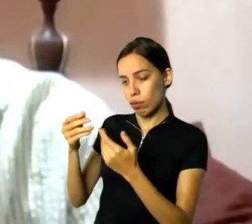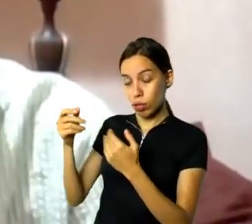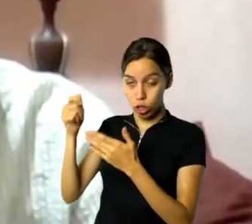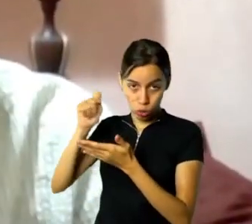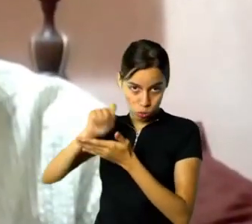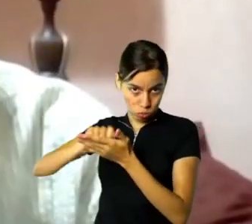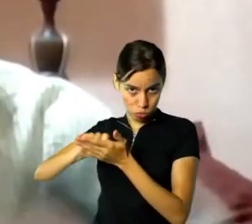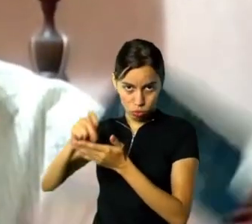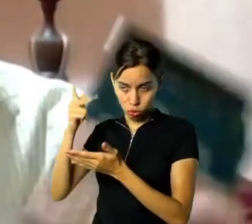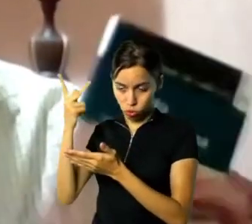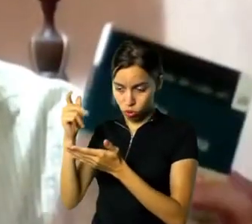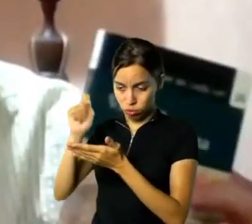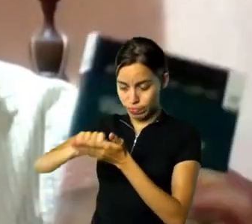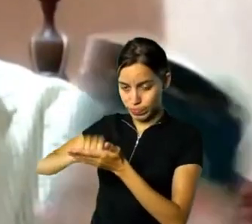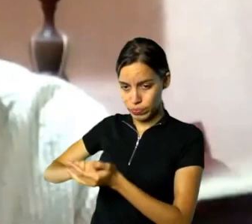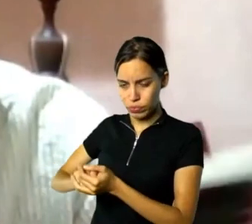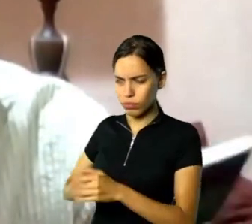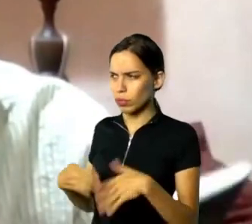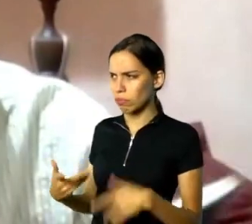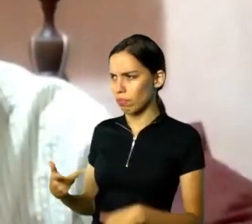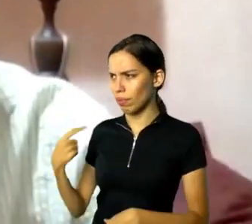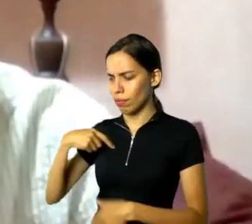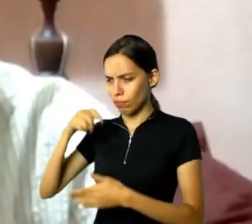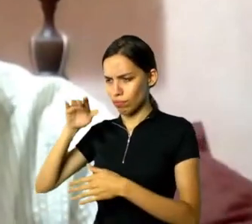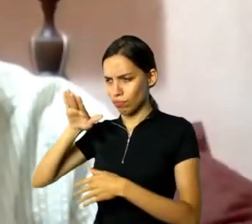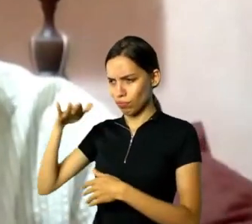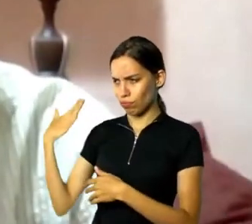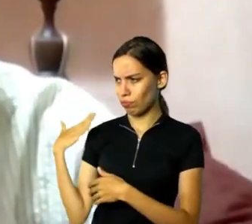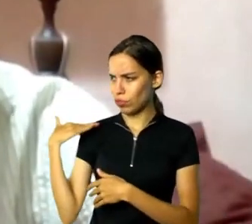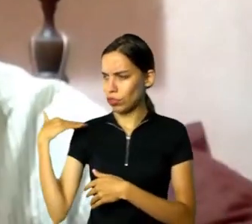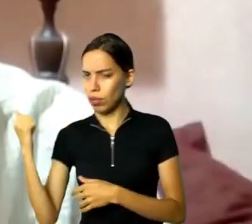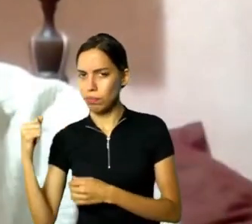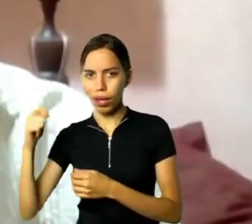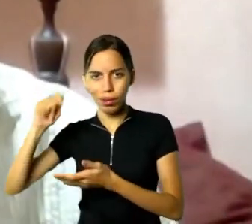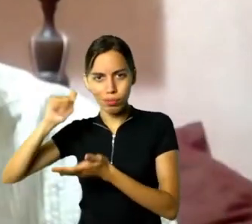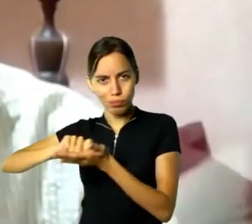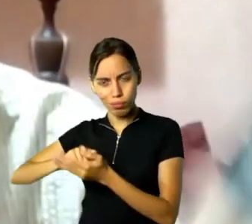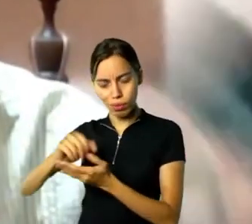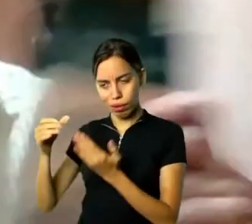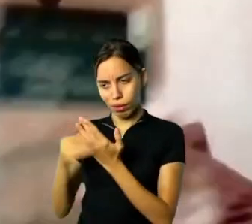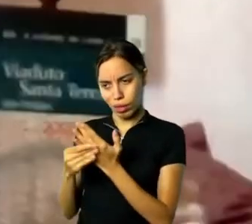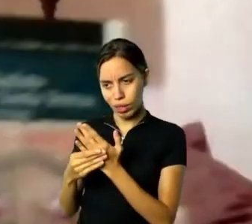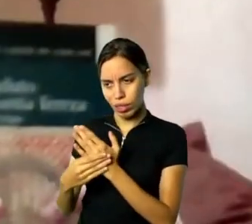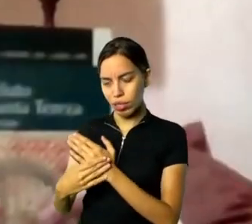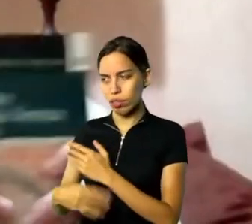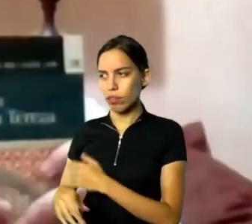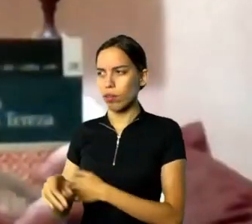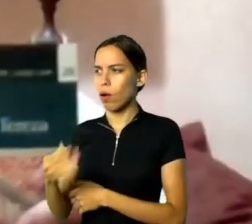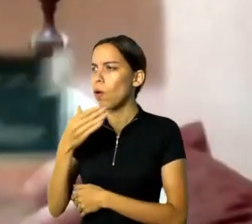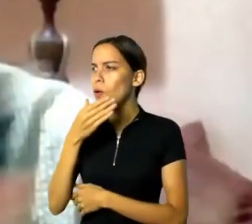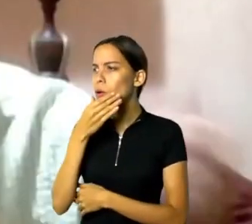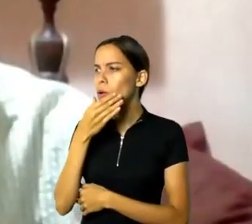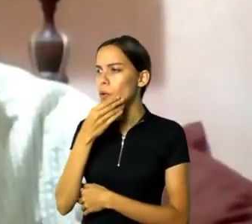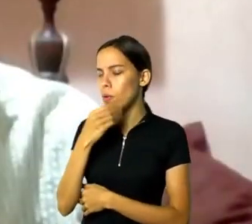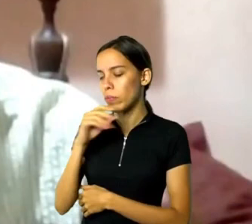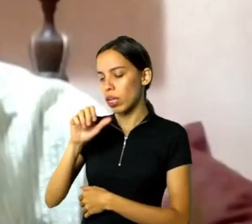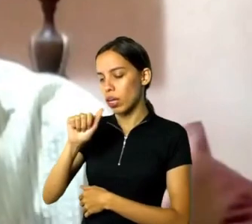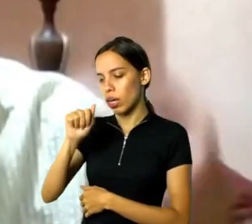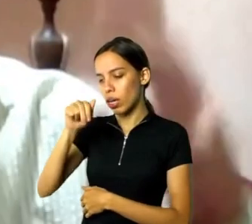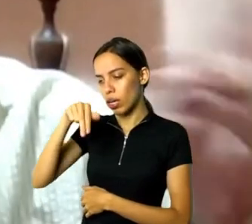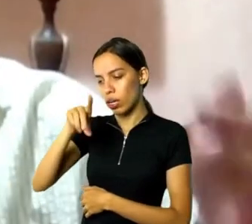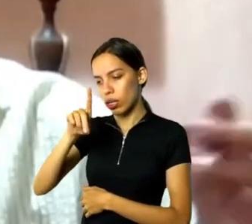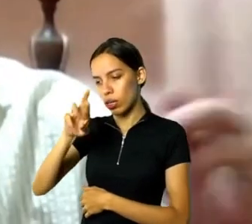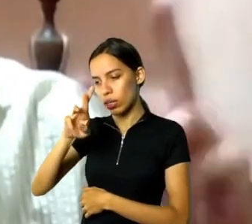quando eu fui convidado para fazer o livro, porque o André Rubião, que é filho da Silvia Rubião, que é uma das donas da editora, me indicou.